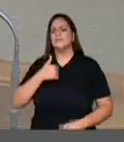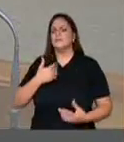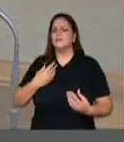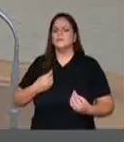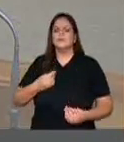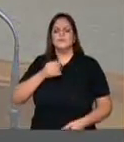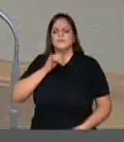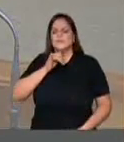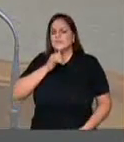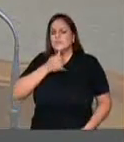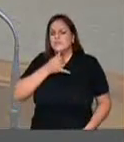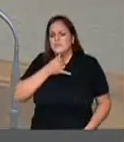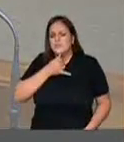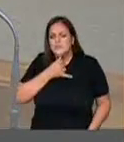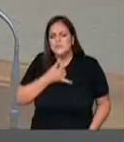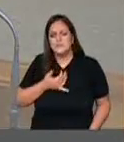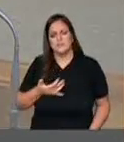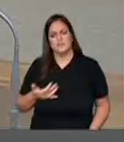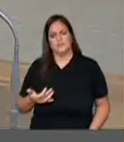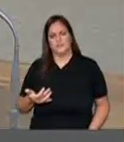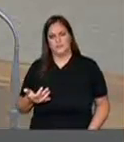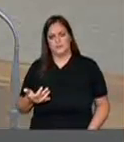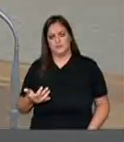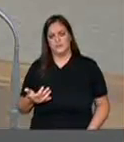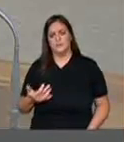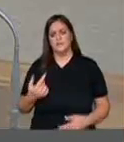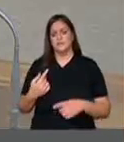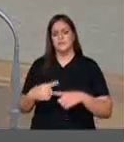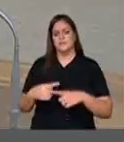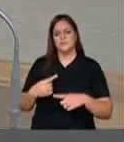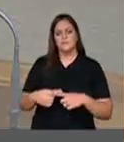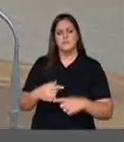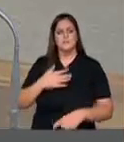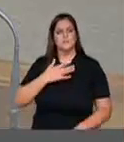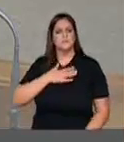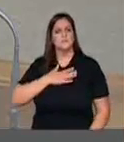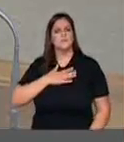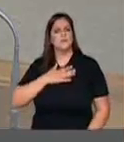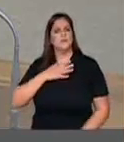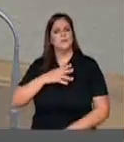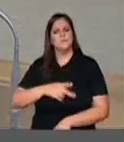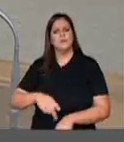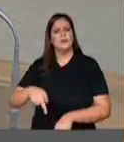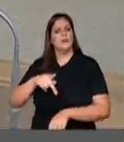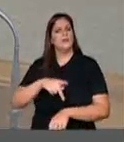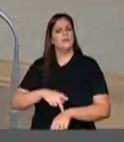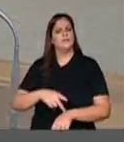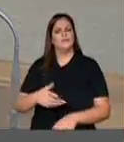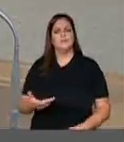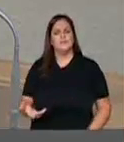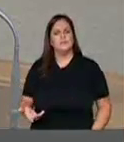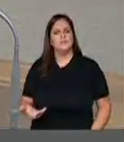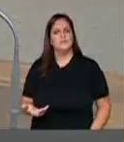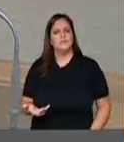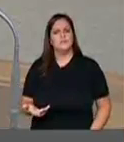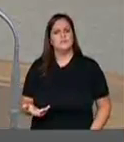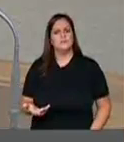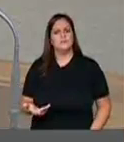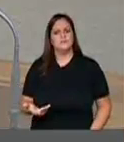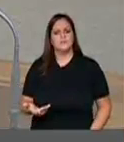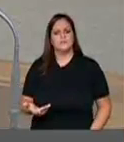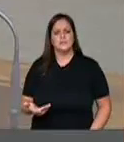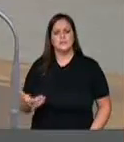tristeza por ver o solo do meu país pisado por alguém